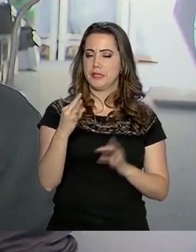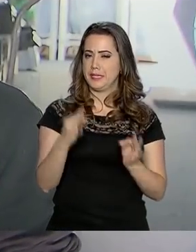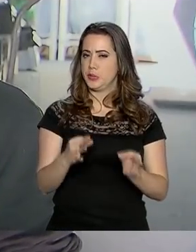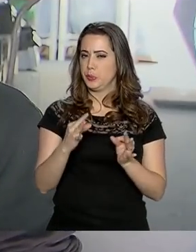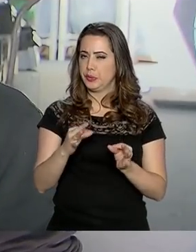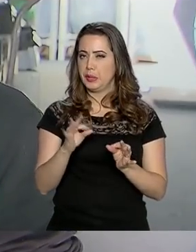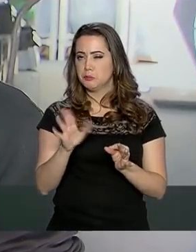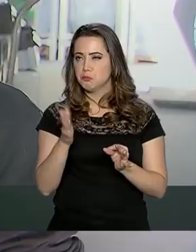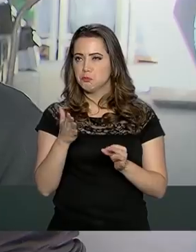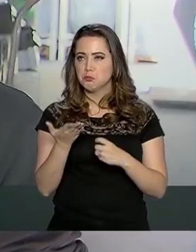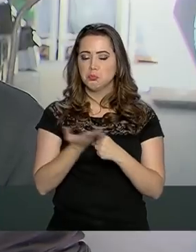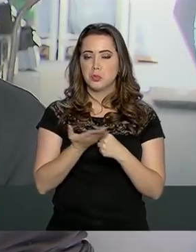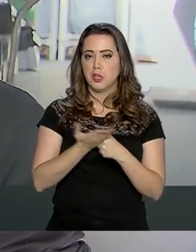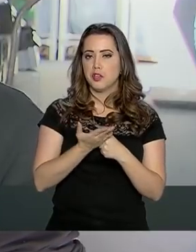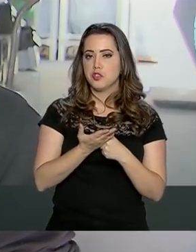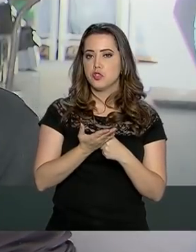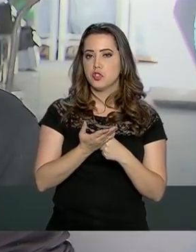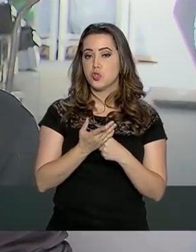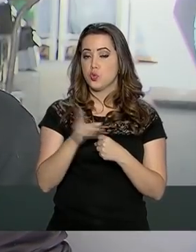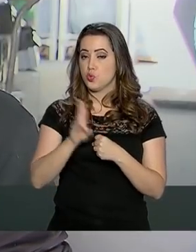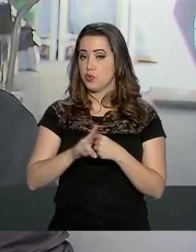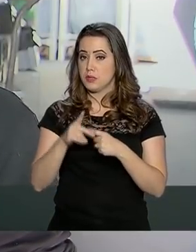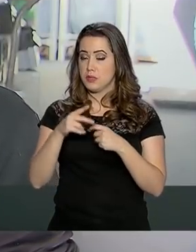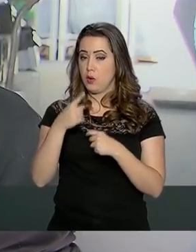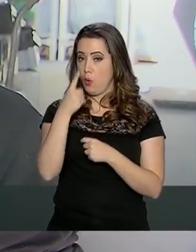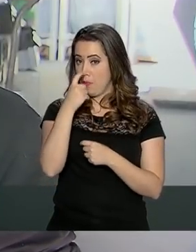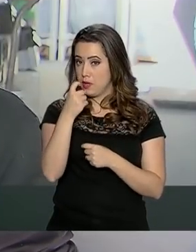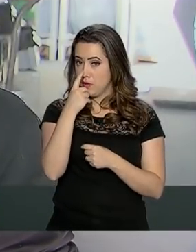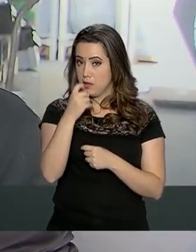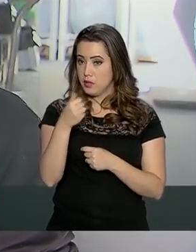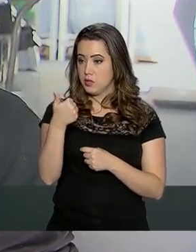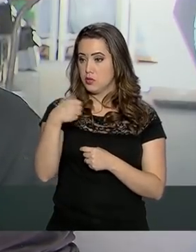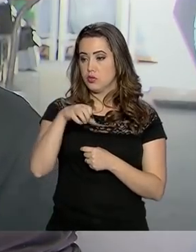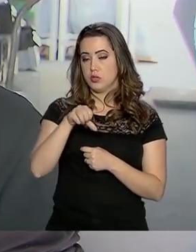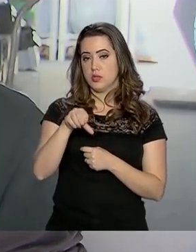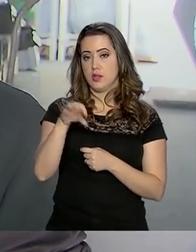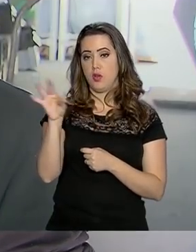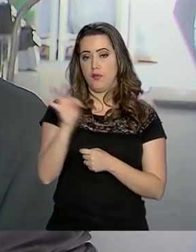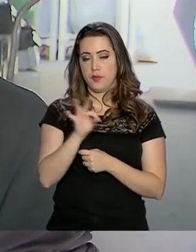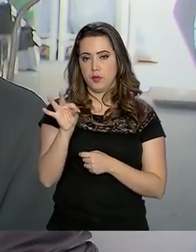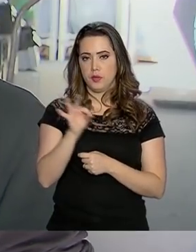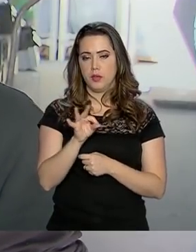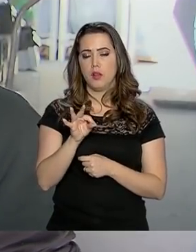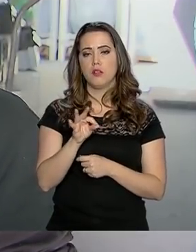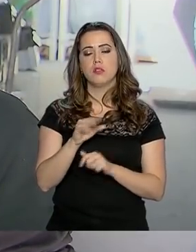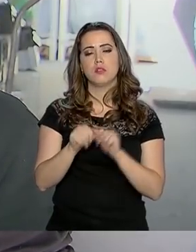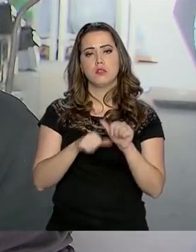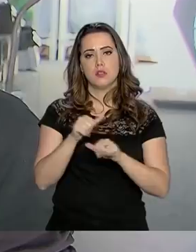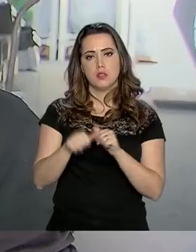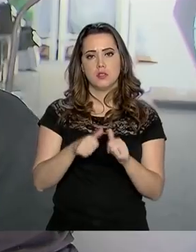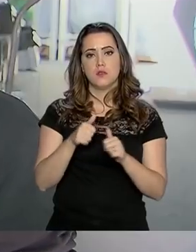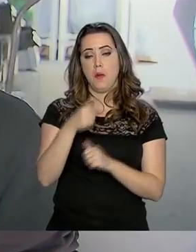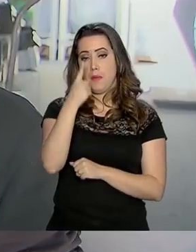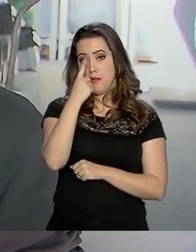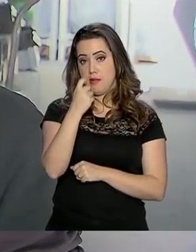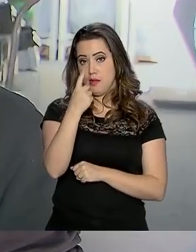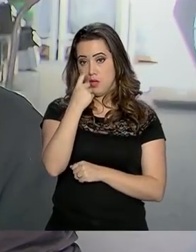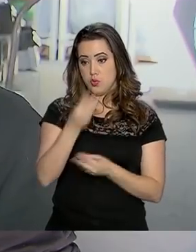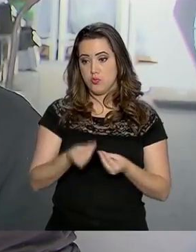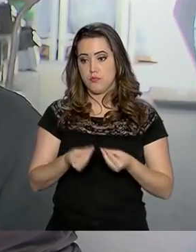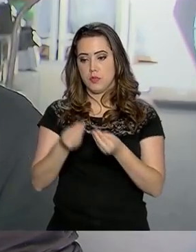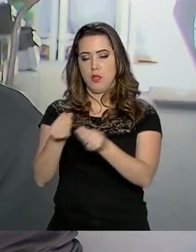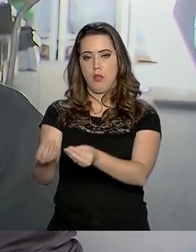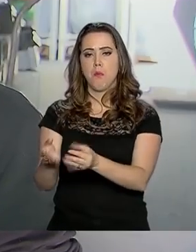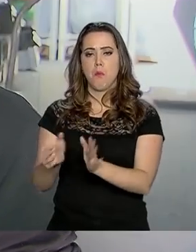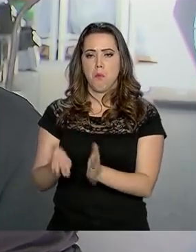média, nós processamos como lixo eletrônico 19 toneladas e isso vai ser transformado em resíduo, que vai ser enviado